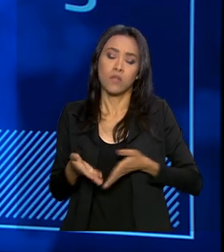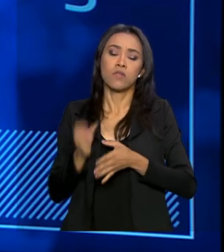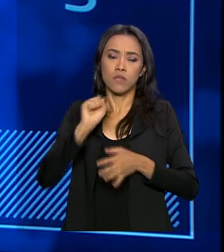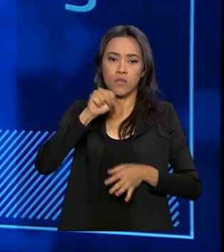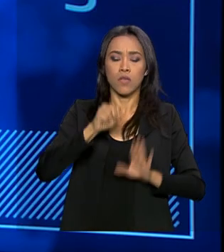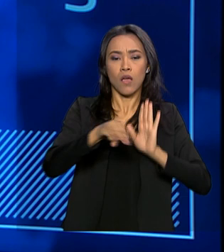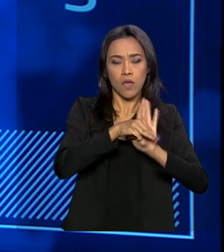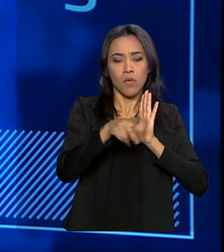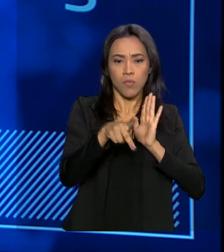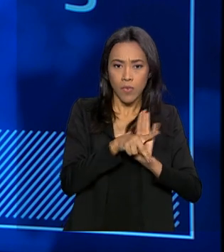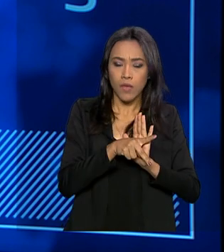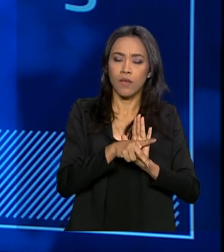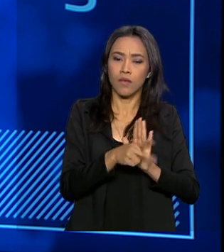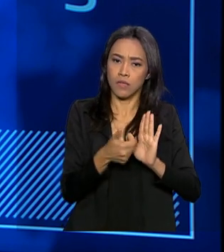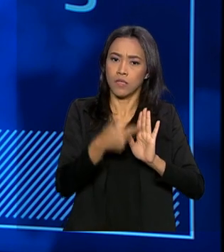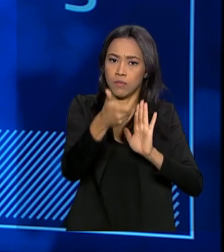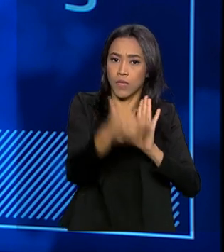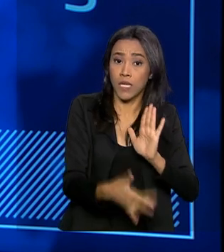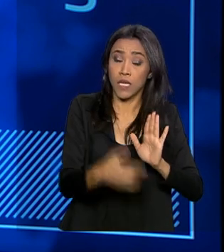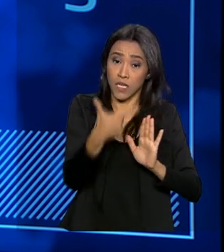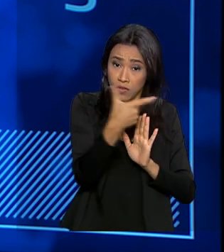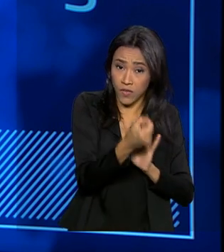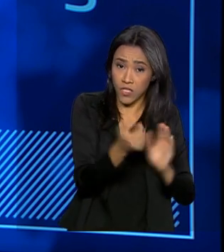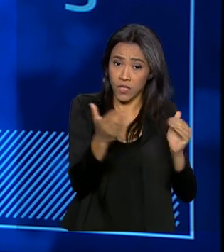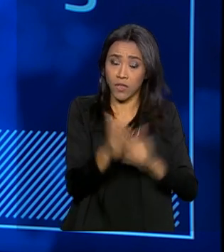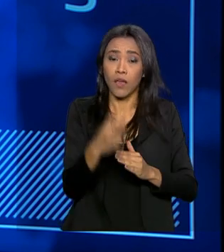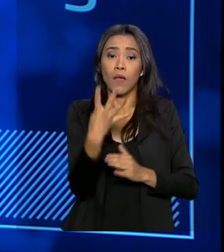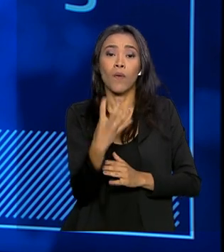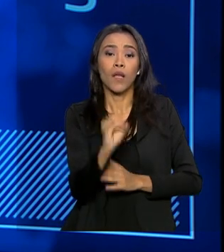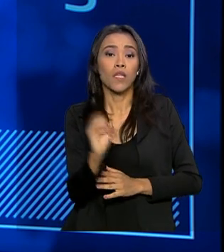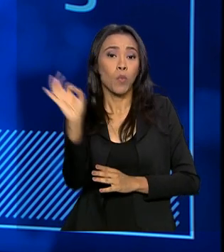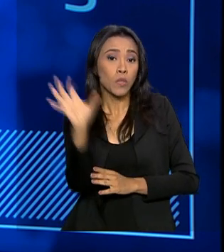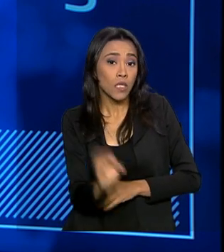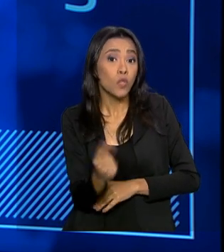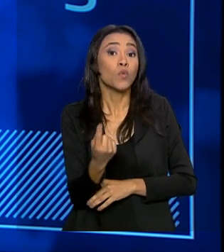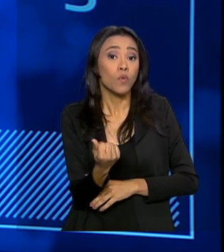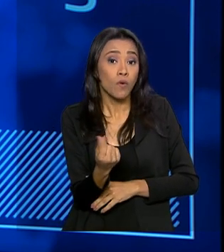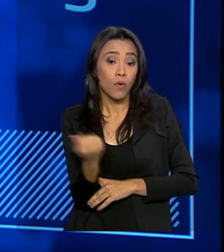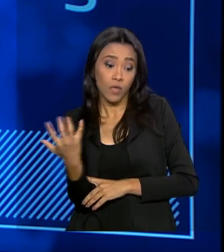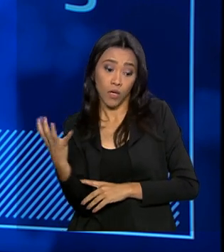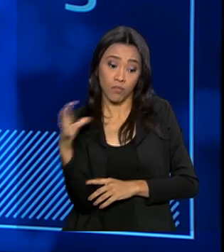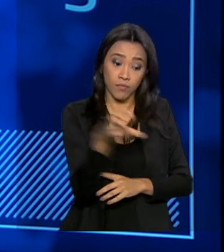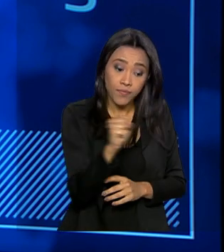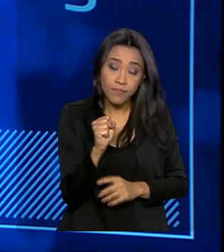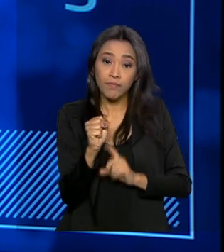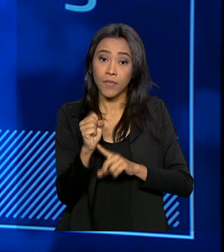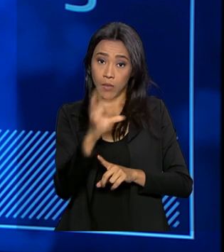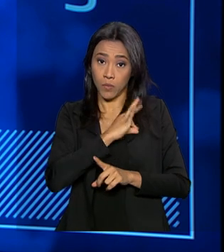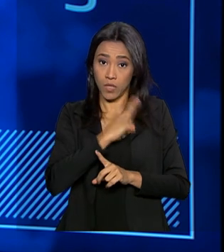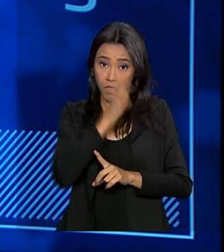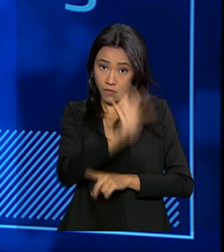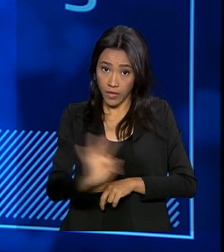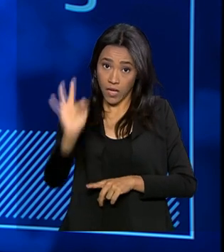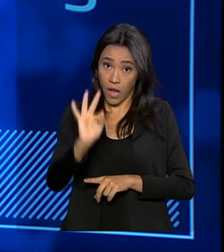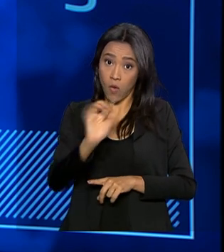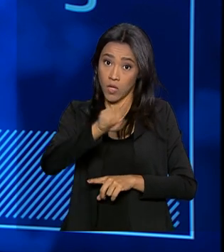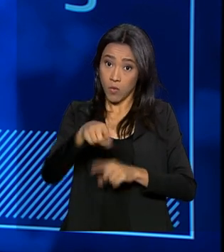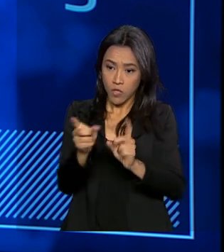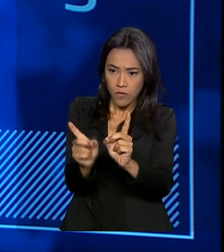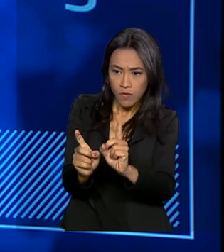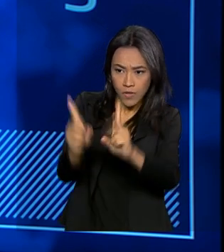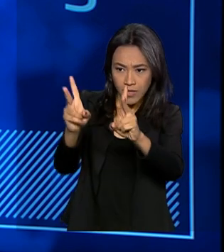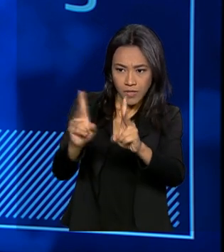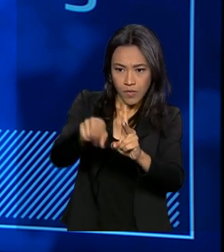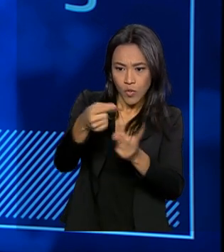medida provisória reforça a questão, que 20 a 40% dos valores que forem apreendidos pela Polícia Federal, quando da alienação serão